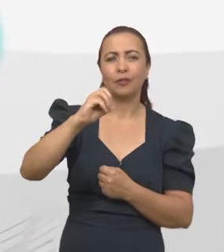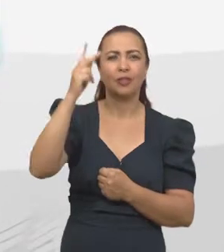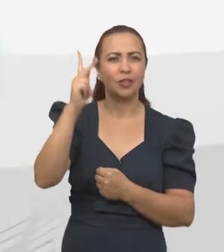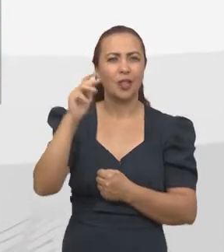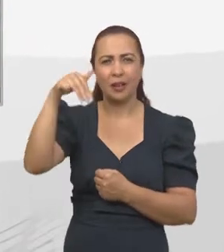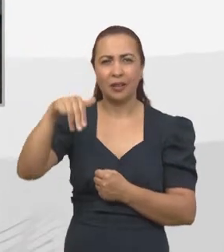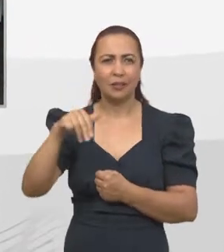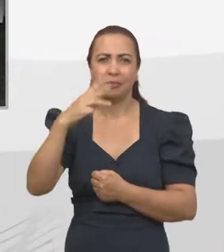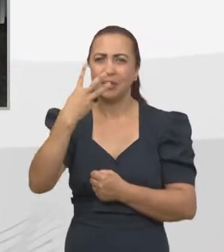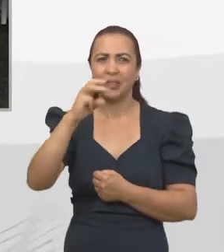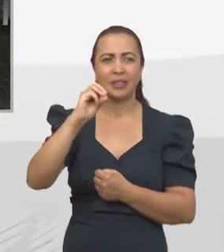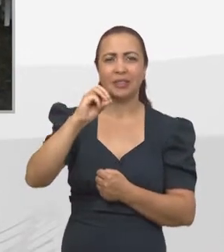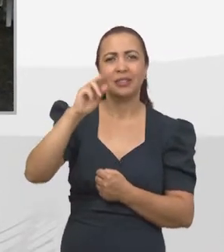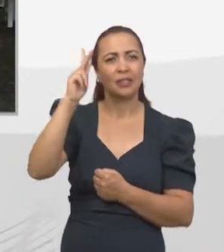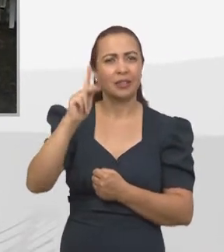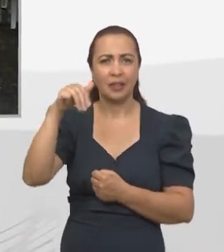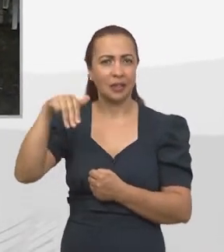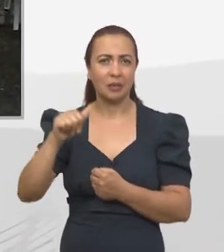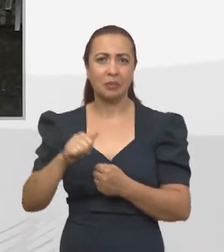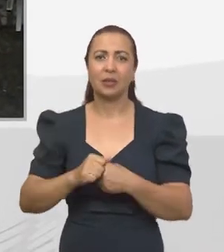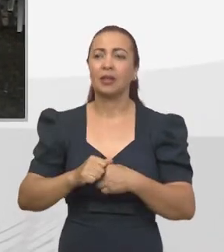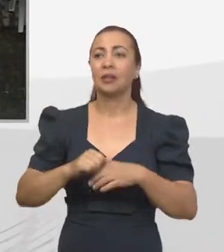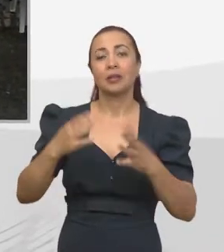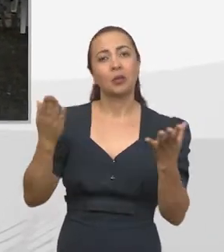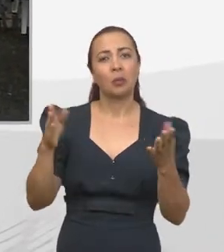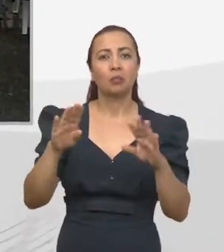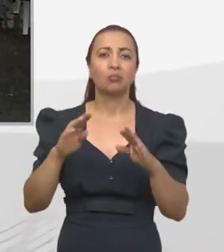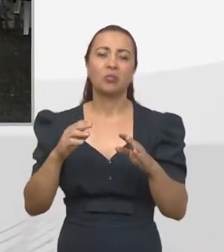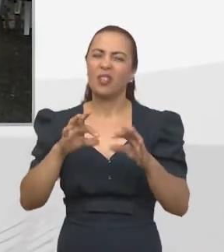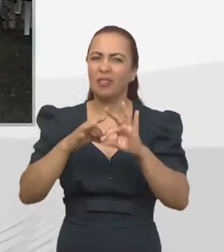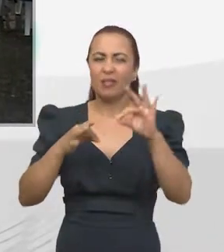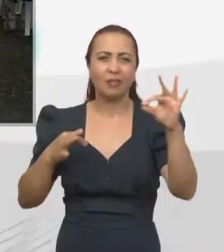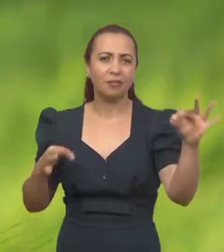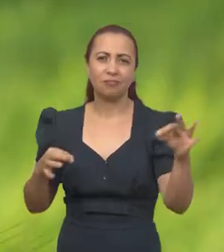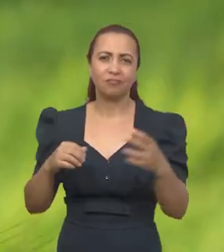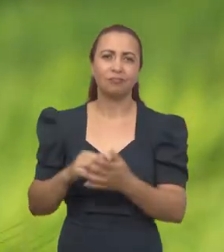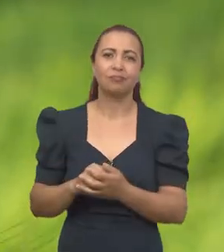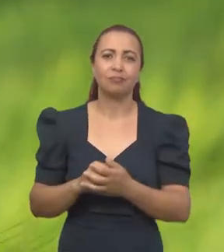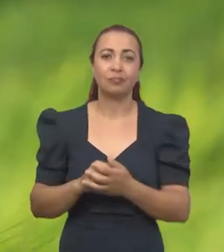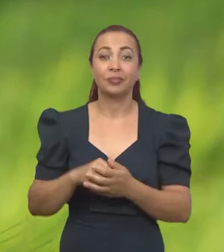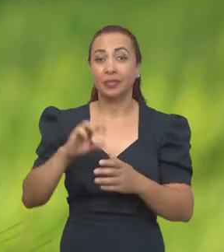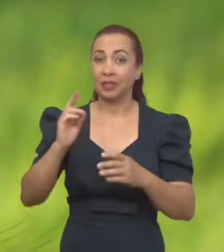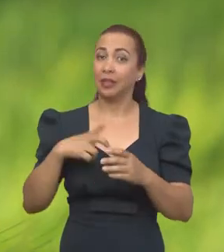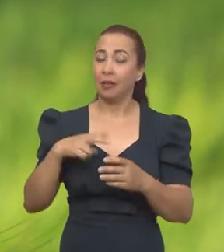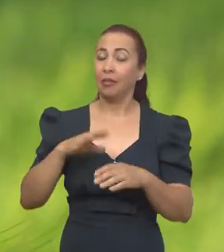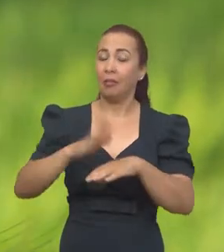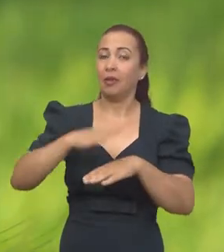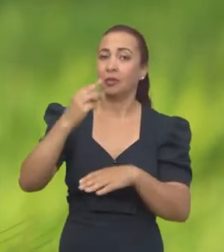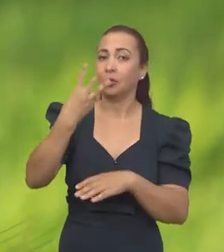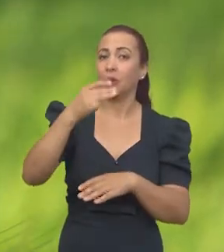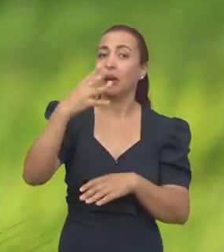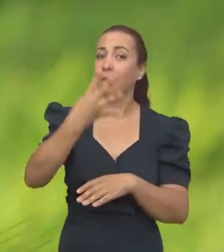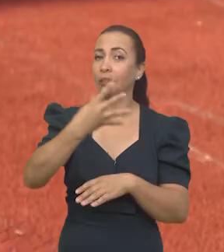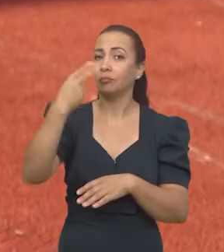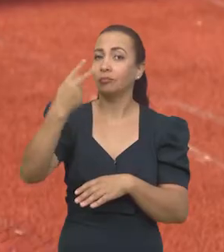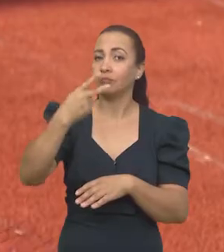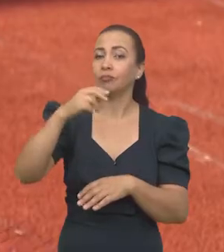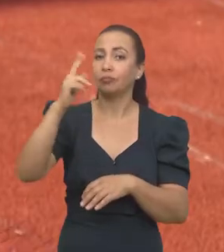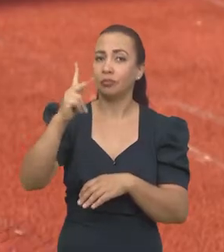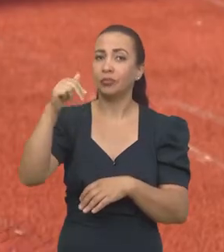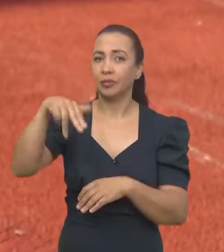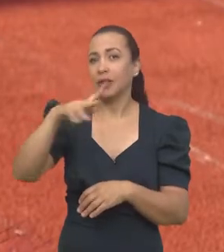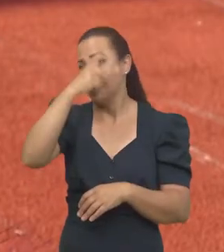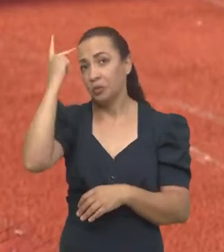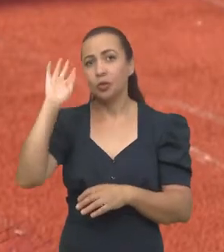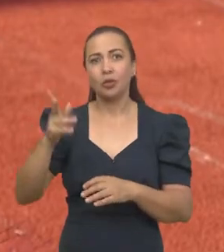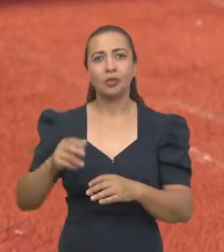quilômetros, né, 30, principalmente maratona ou as ultras corridas, que acontecem acima de 42 quilômetros. Então o pessoal já